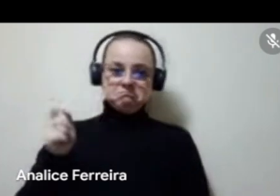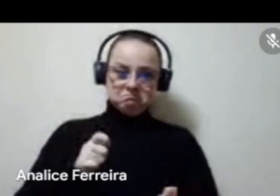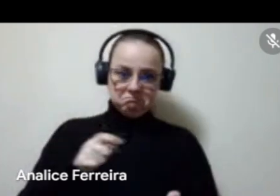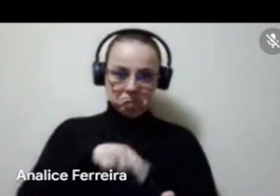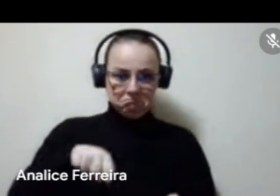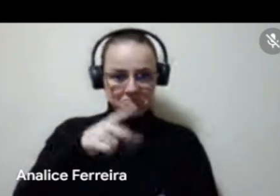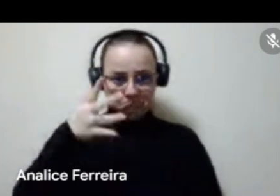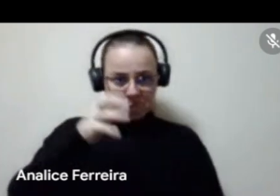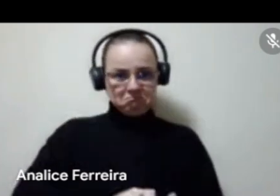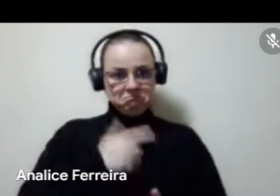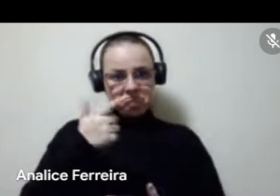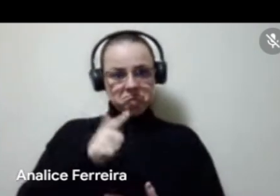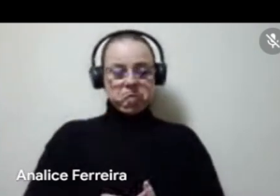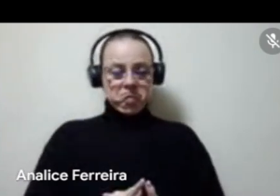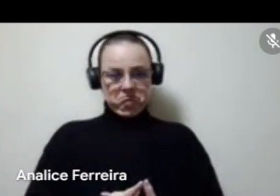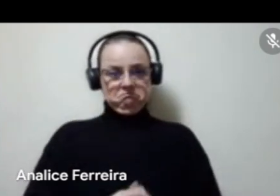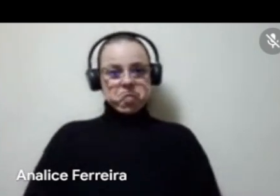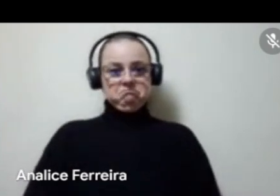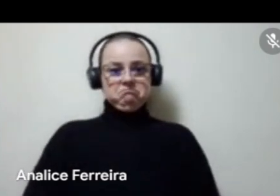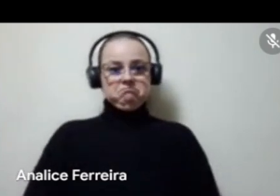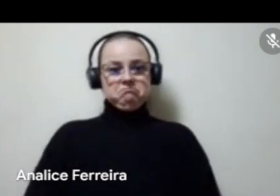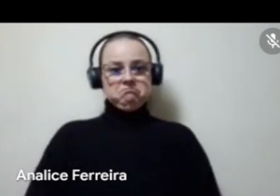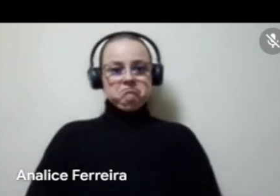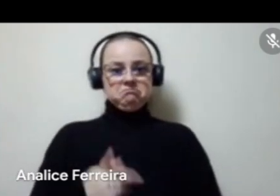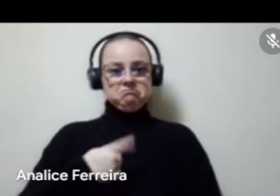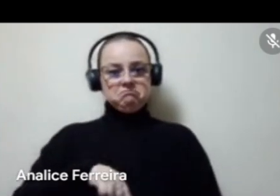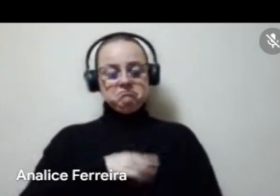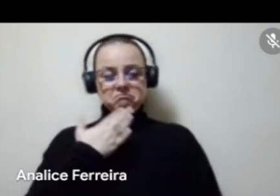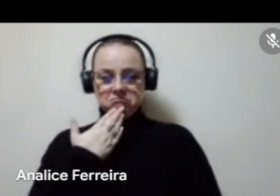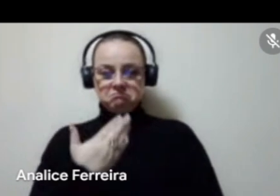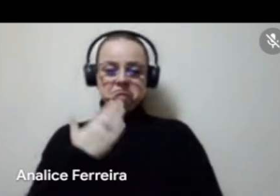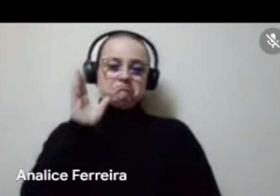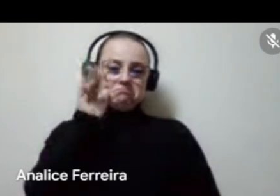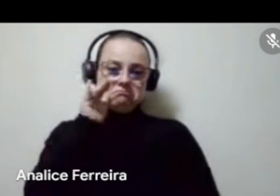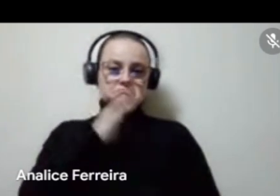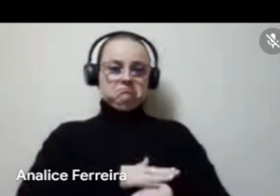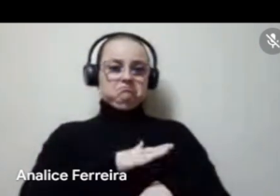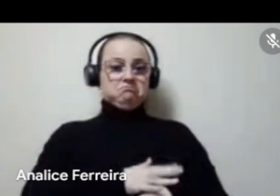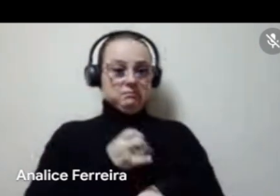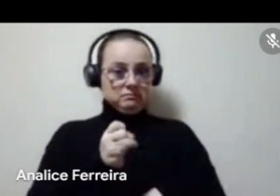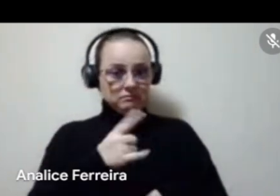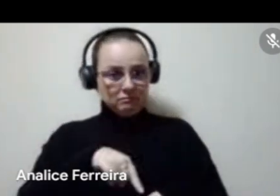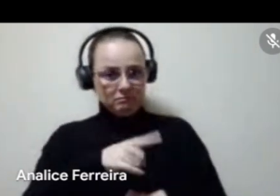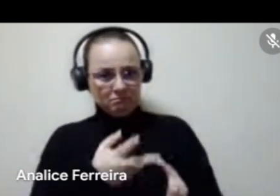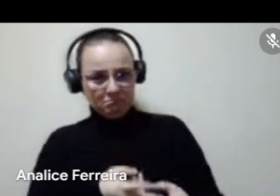se inscrevam mais de uma vez, então, a gente pede que vocês observem um tempo, se sentirem